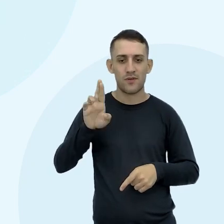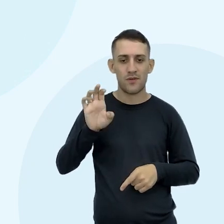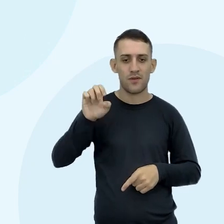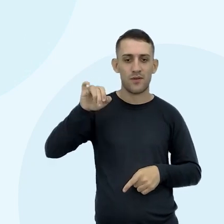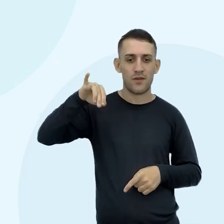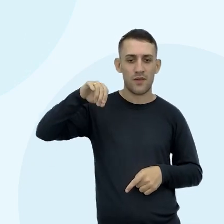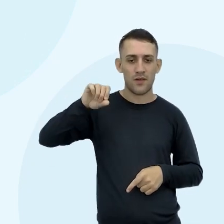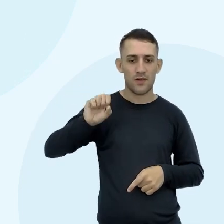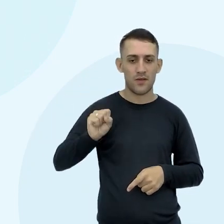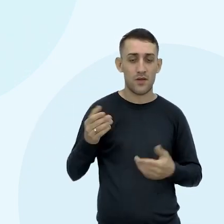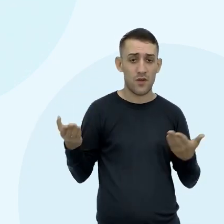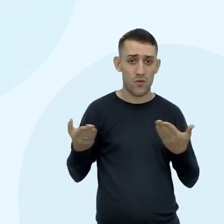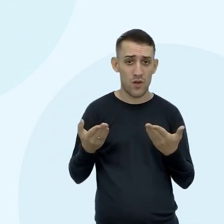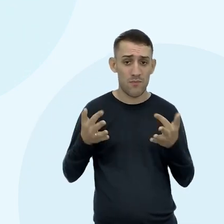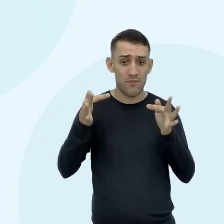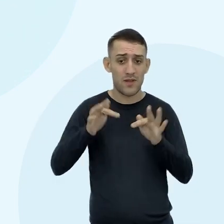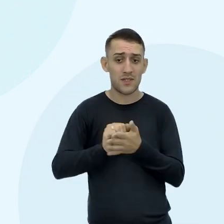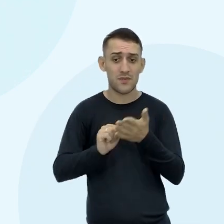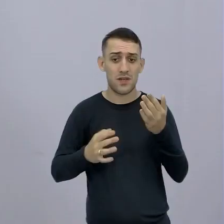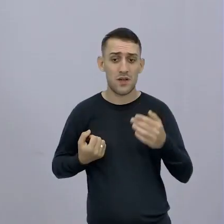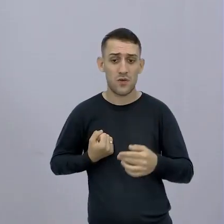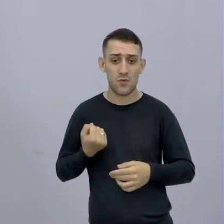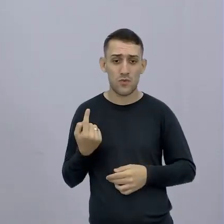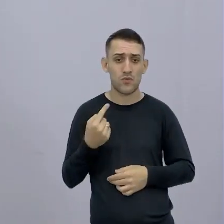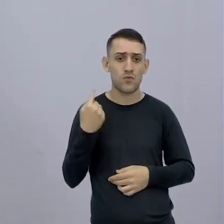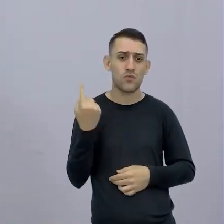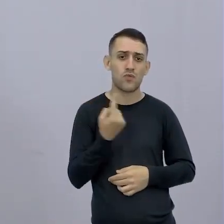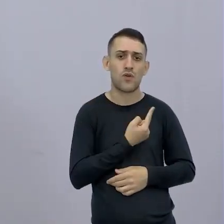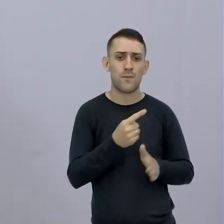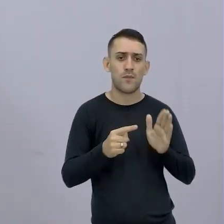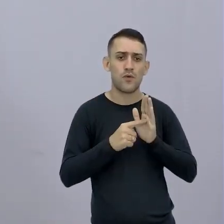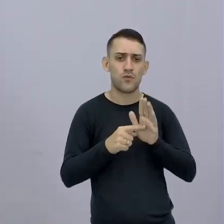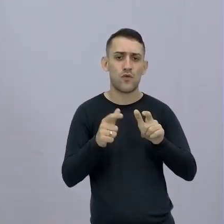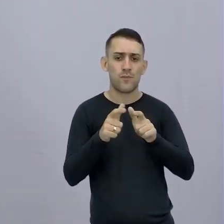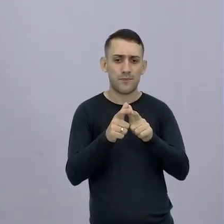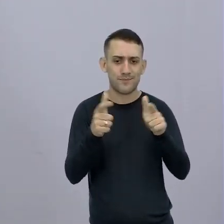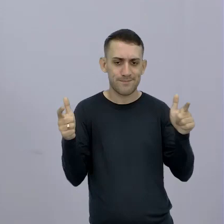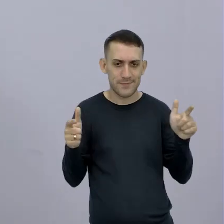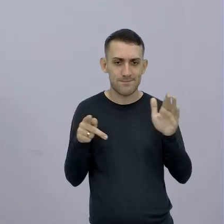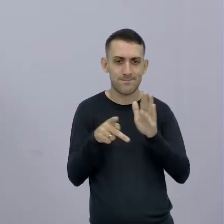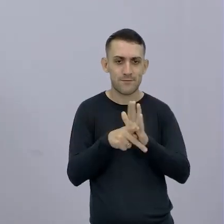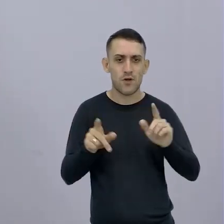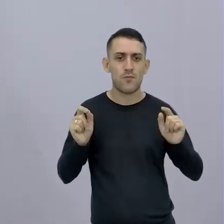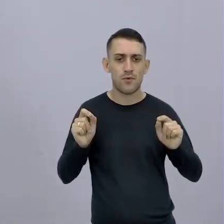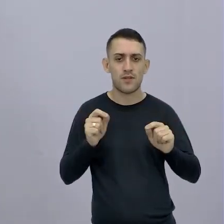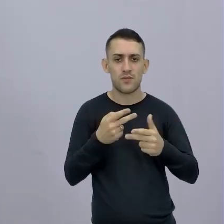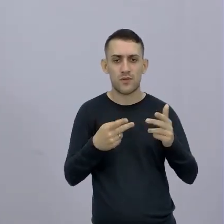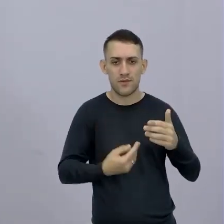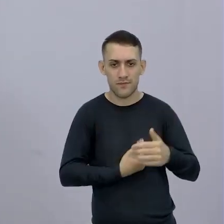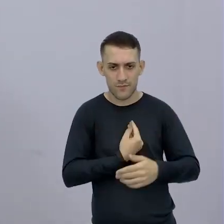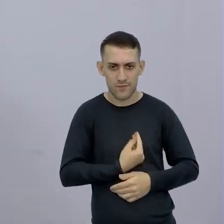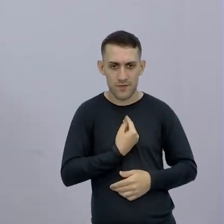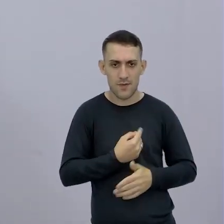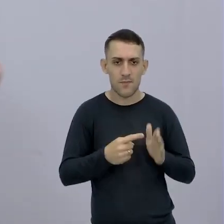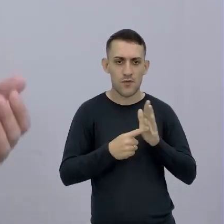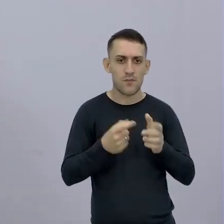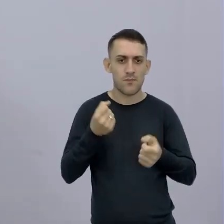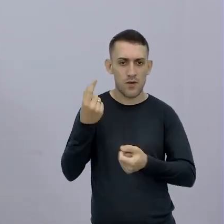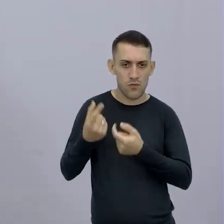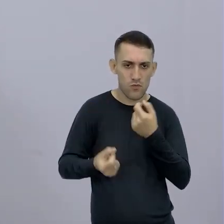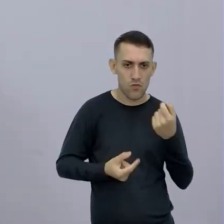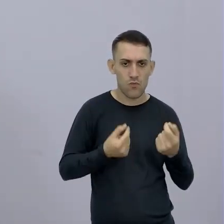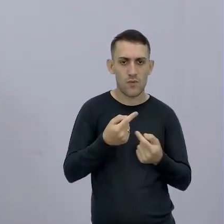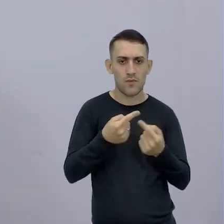Isso E aí para finalizar A atividade 1 A gente acabou Mostrando o tamanho Pensando aí no tamanho Dos seres vivos Então mostramos algumas medidas E